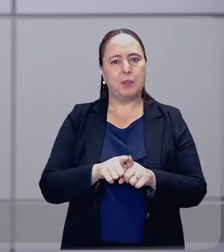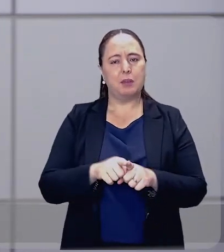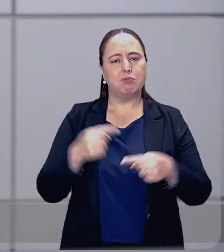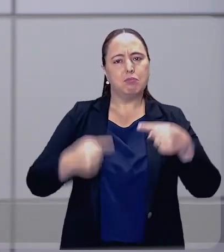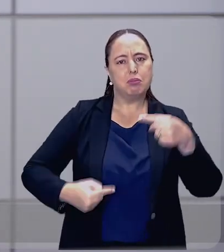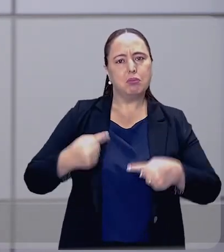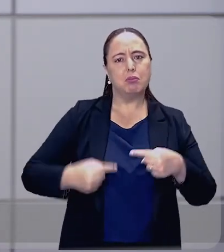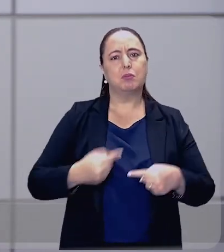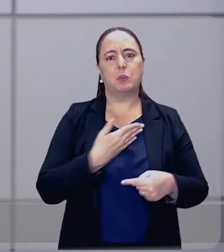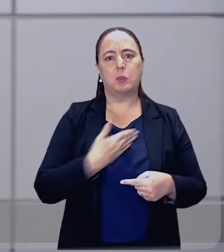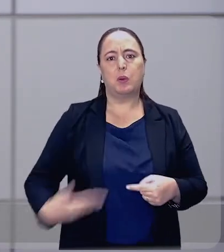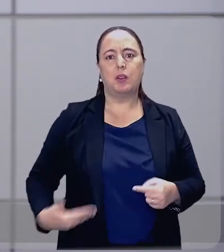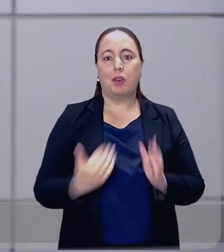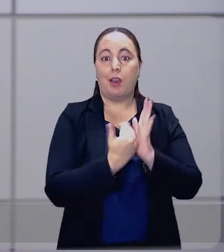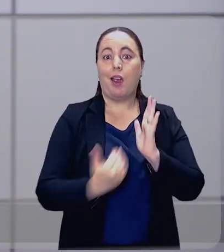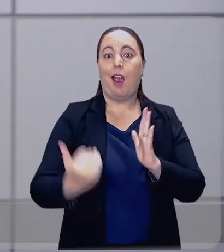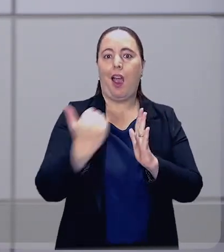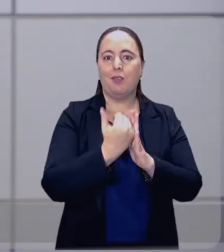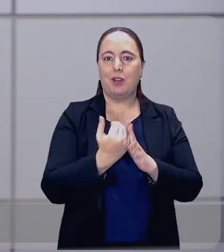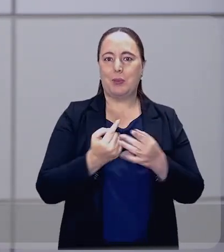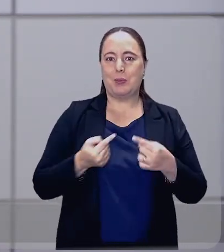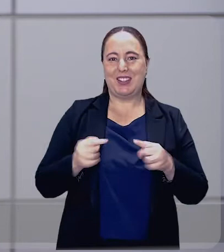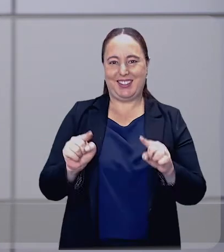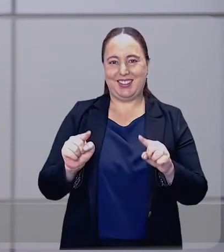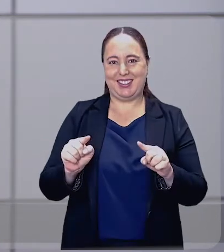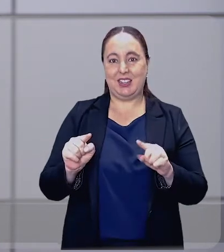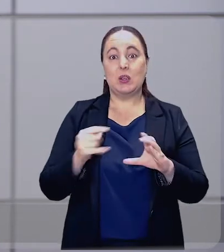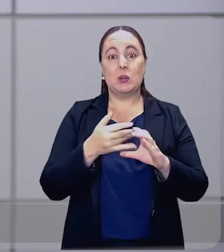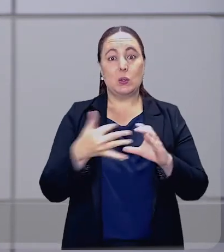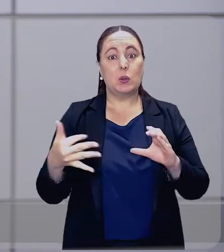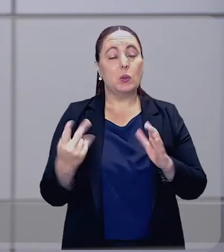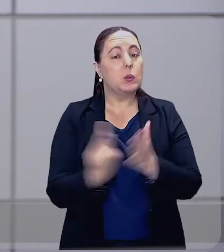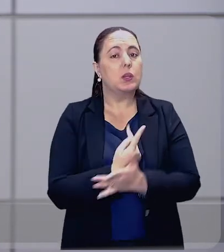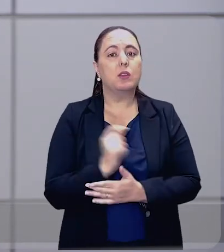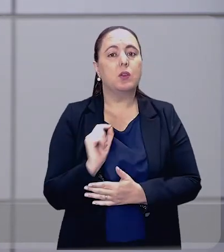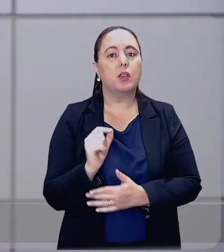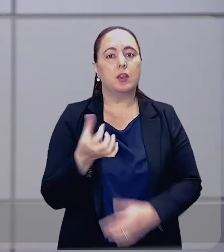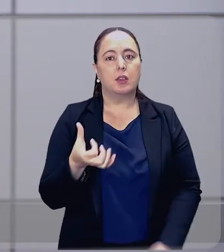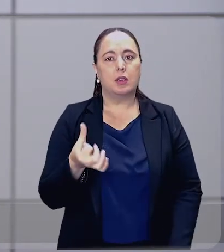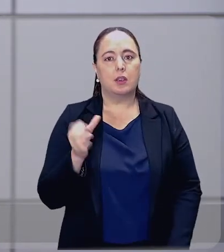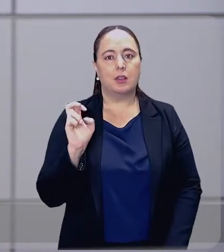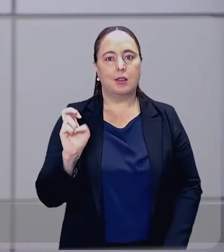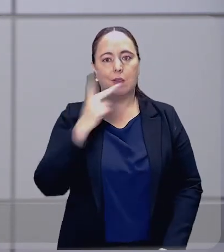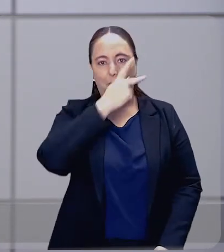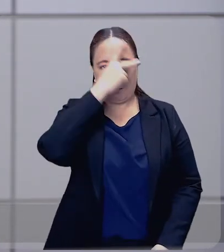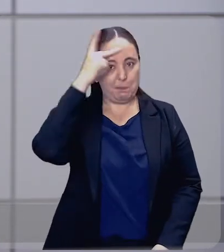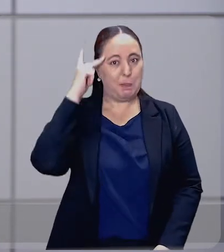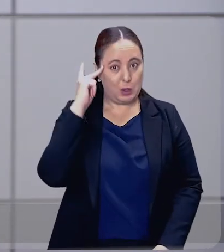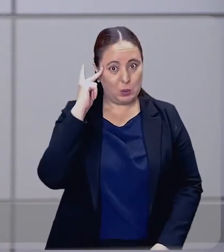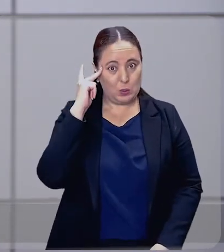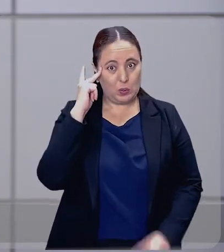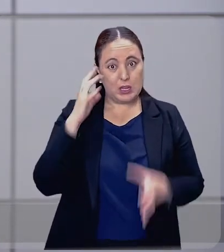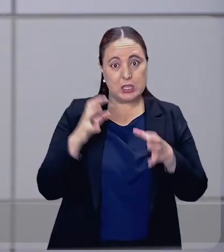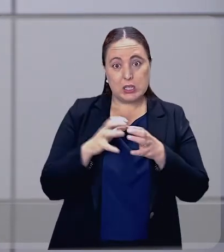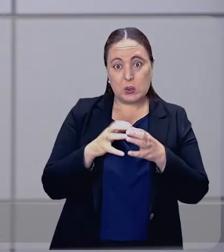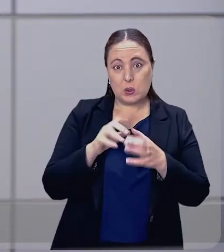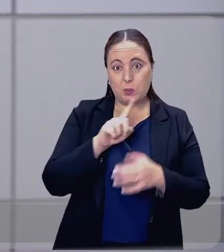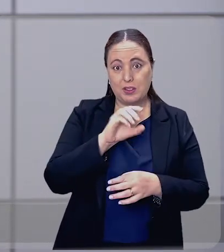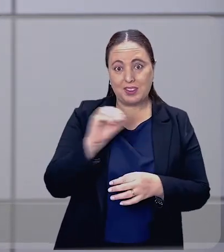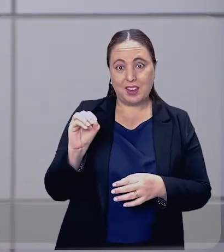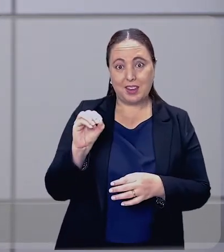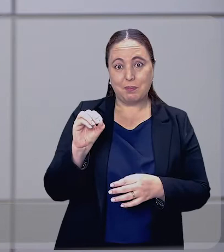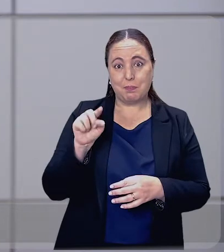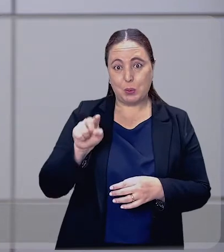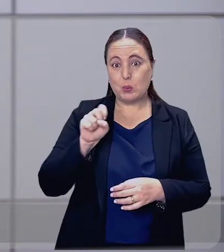públicas, avanços e os desafios. As doenças raras afetam 65 pessoas a cada grupo